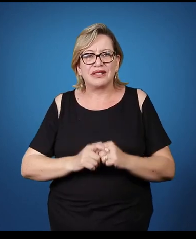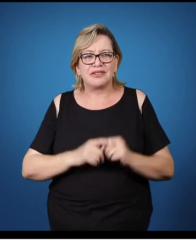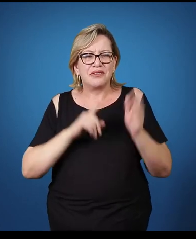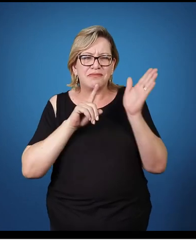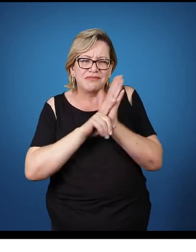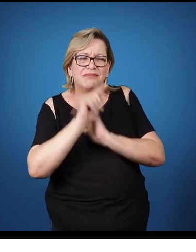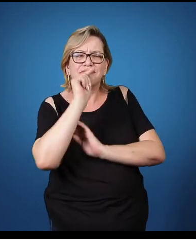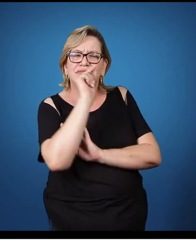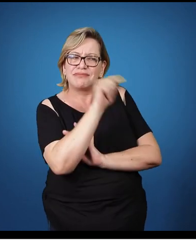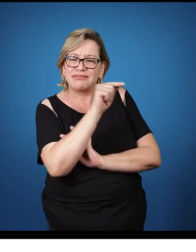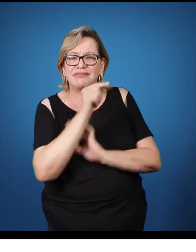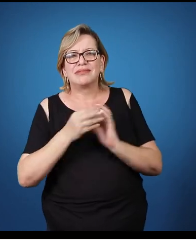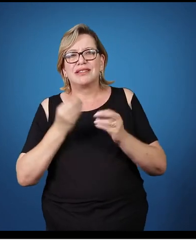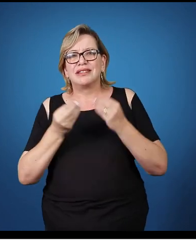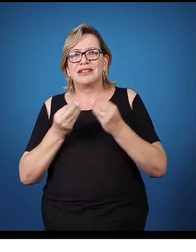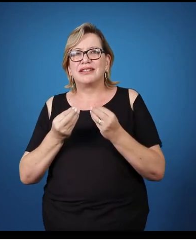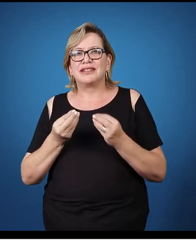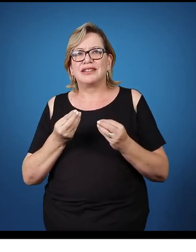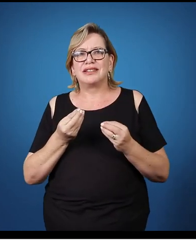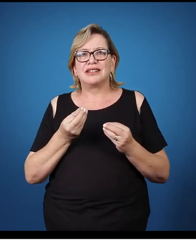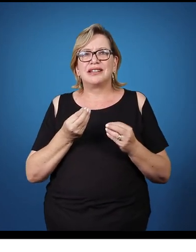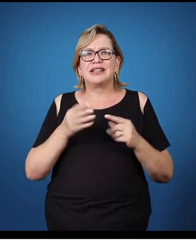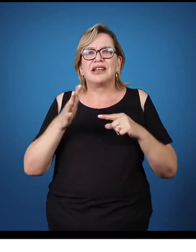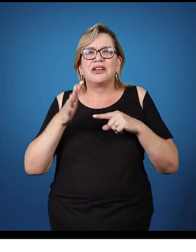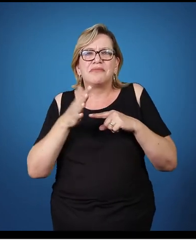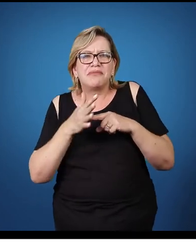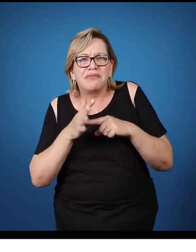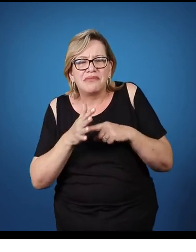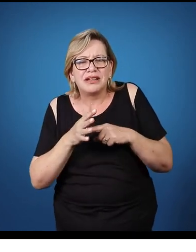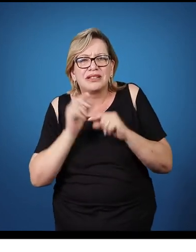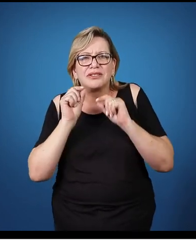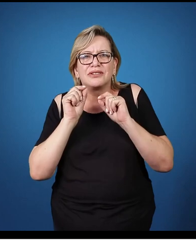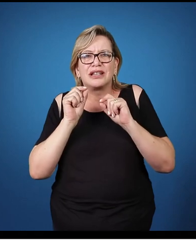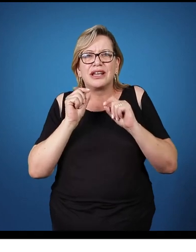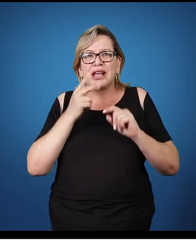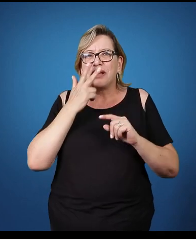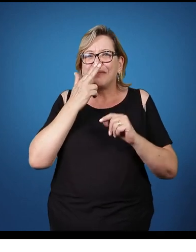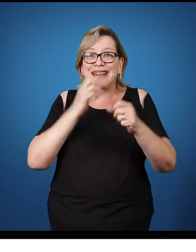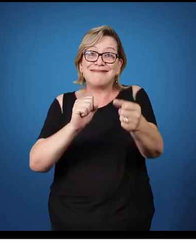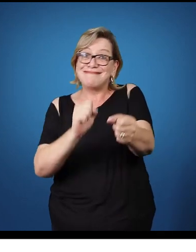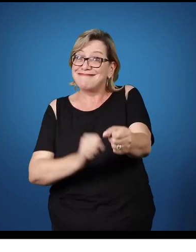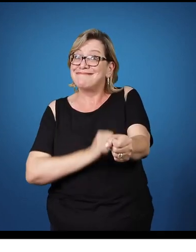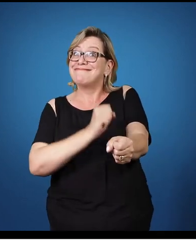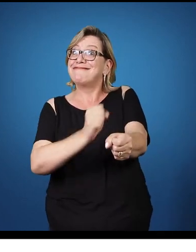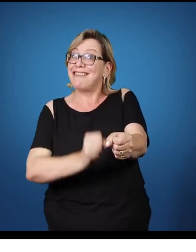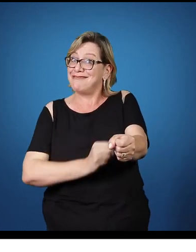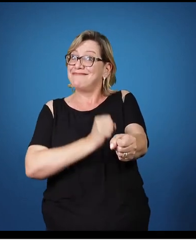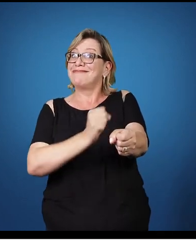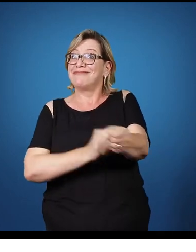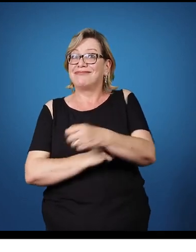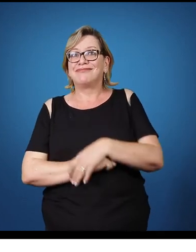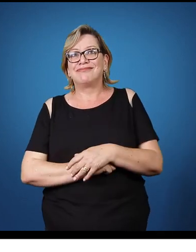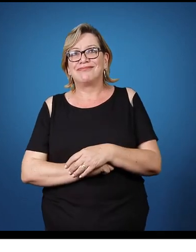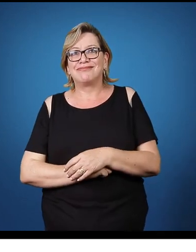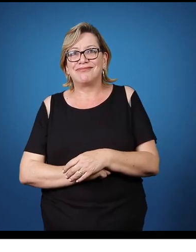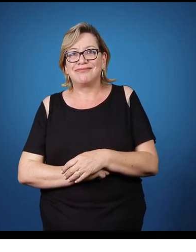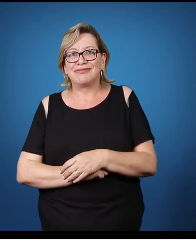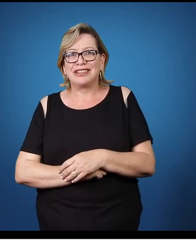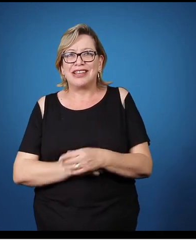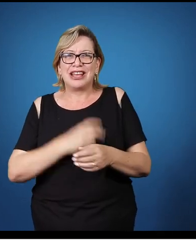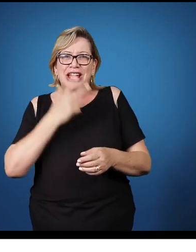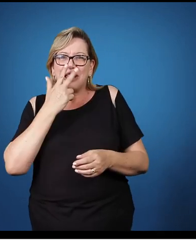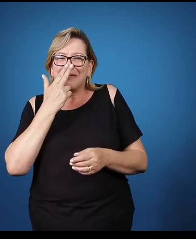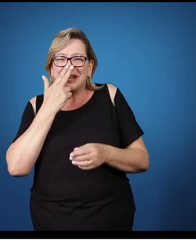pela Terezinha. Só diga assim. Uma máquina que você viu. Maria Fumaça. Maria Fumaça. Uma máquina de fazer filme